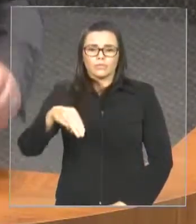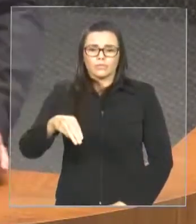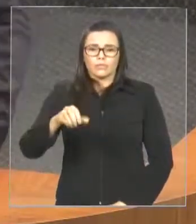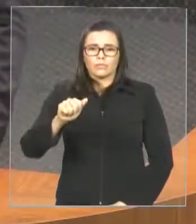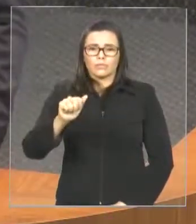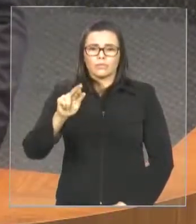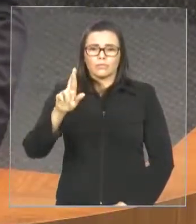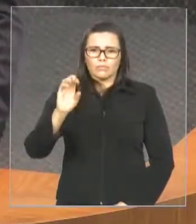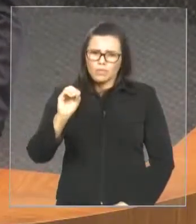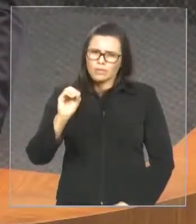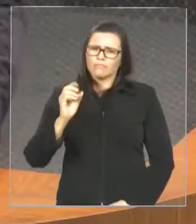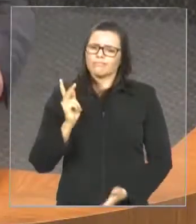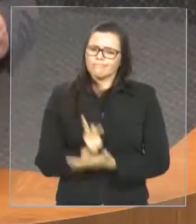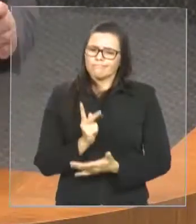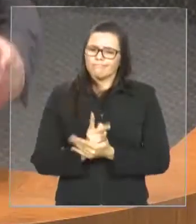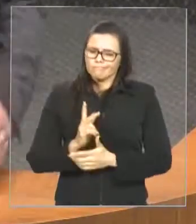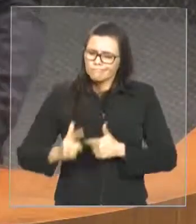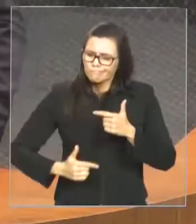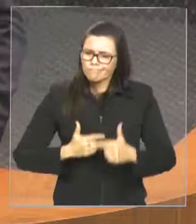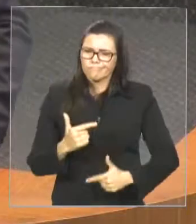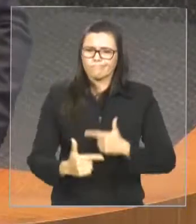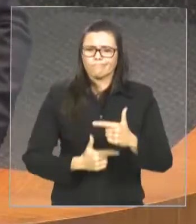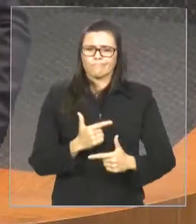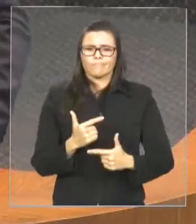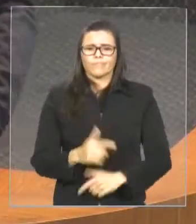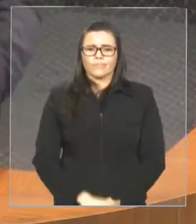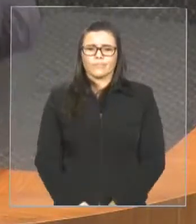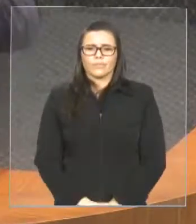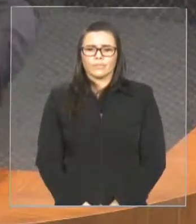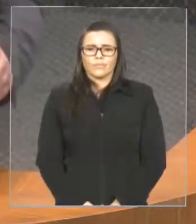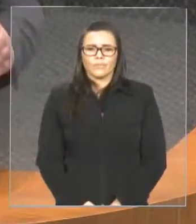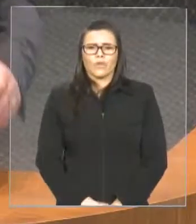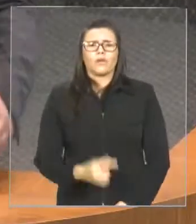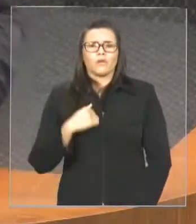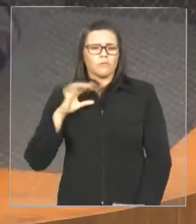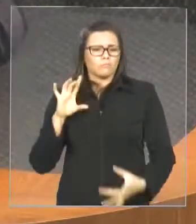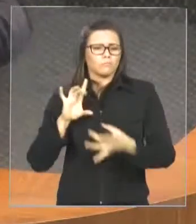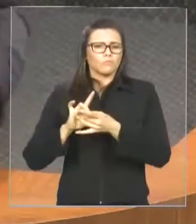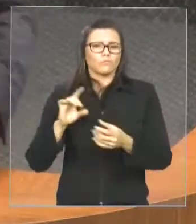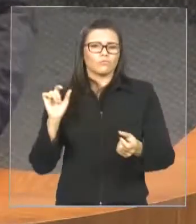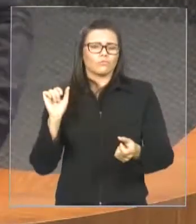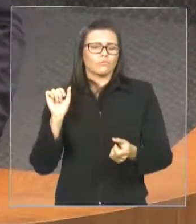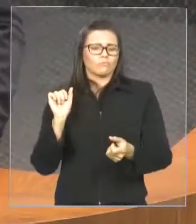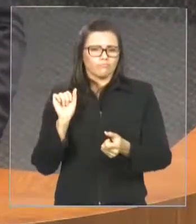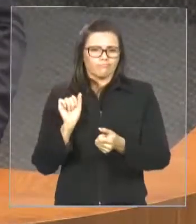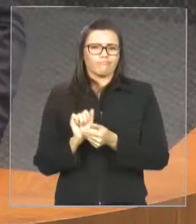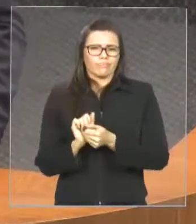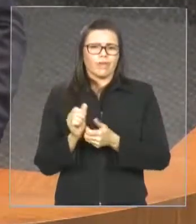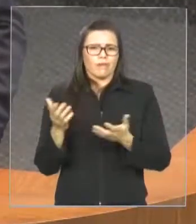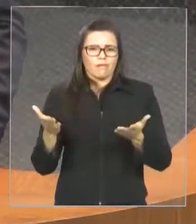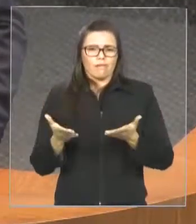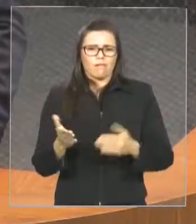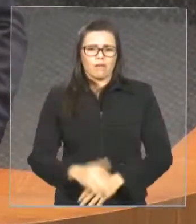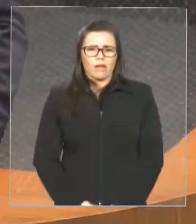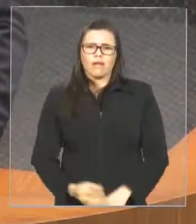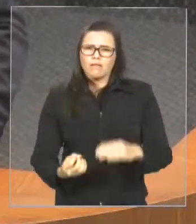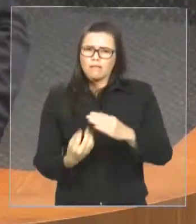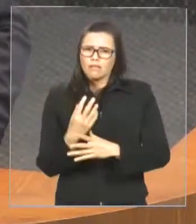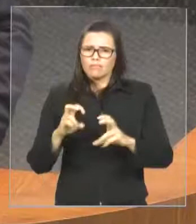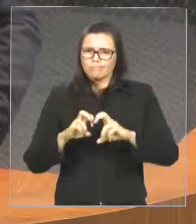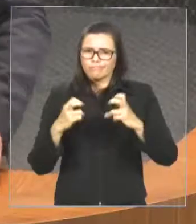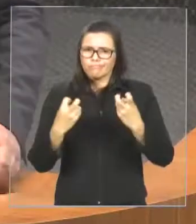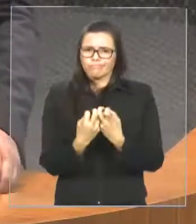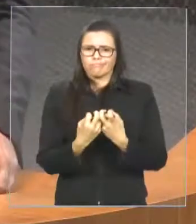que já vem nessa luta e nós agora estamos encampando essa luta com a Constituição, a criação dessa frente para que nós possamos